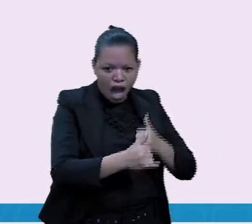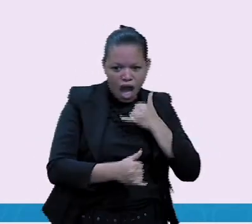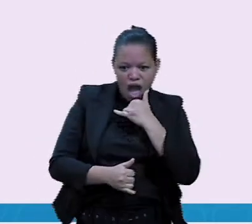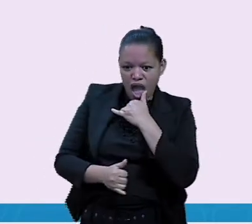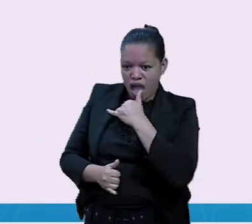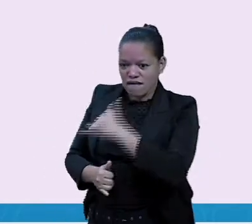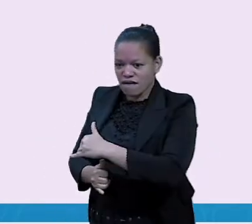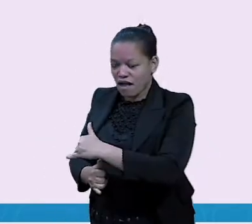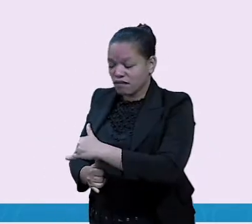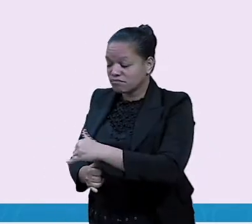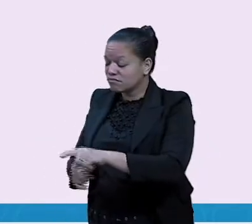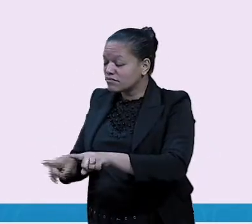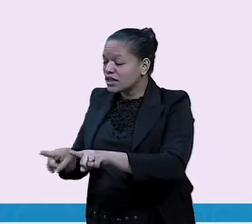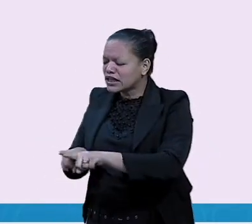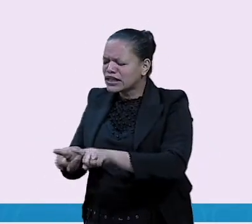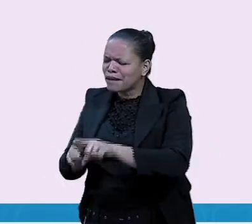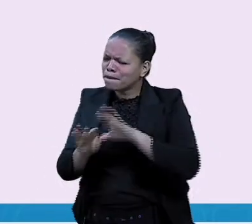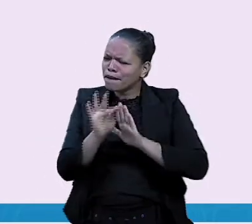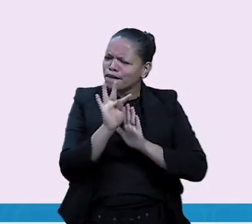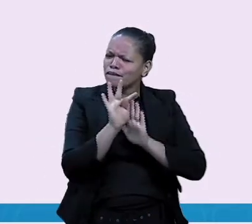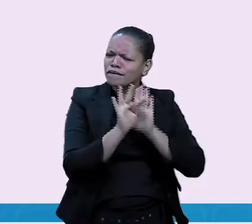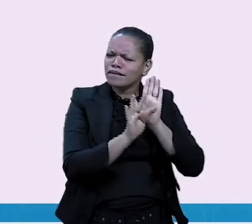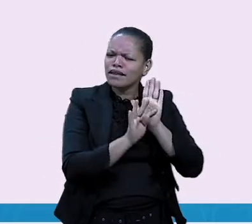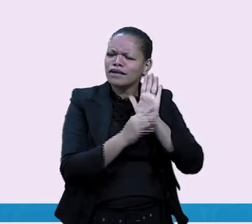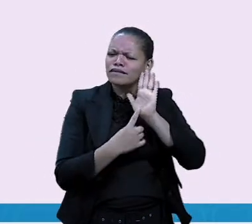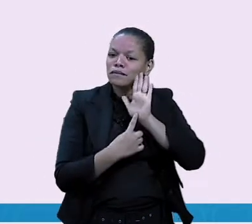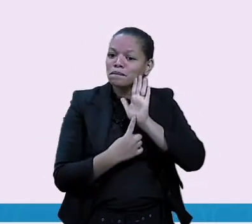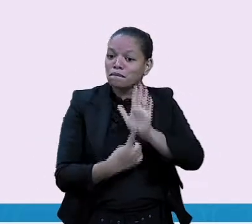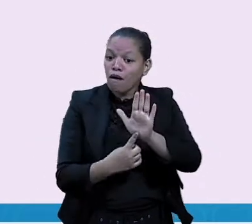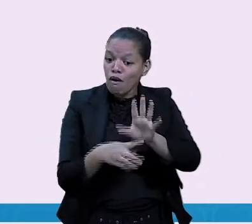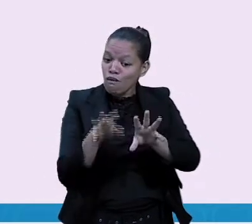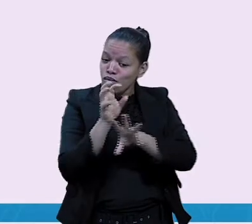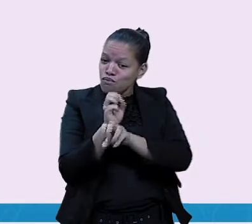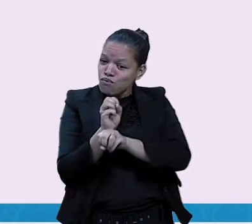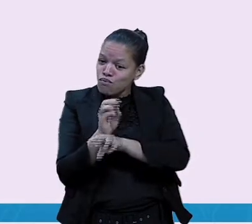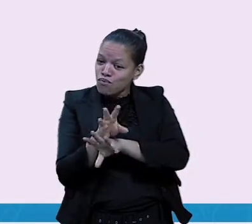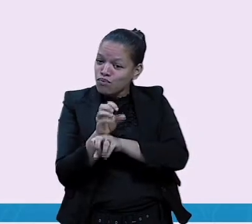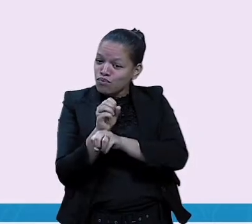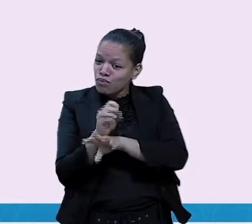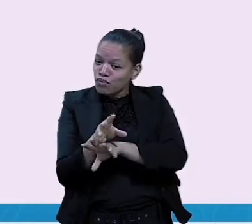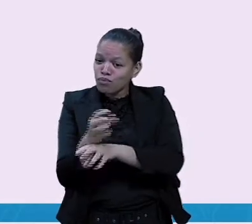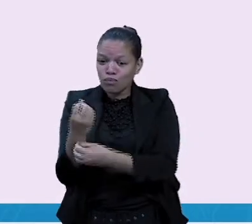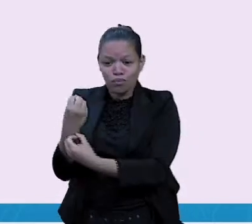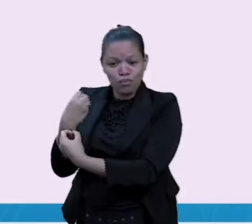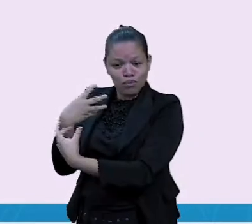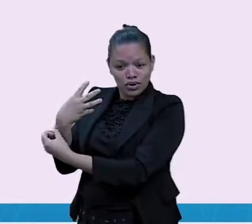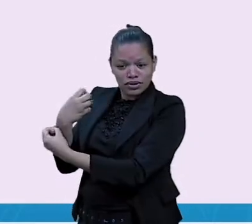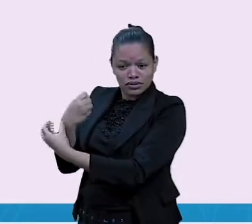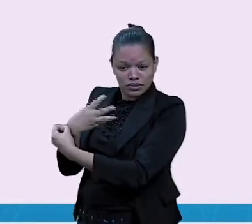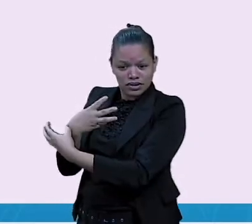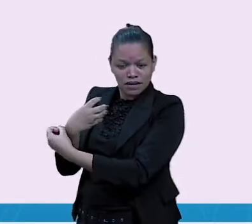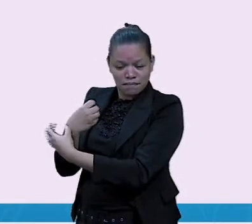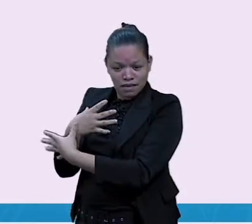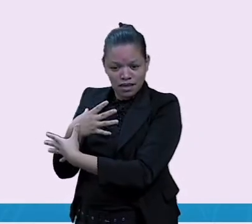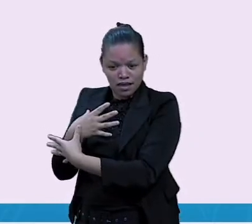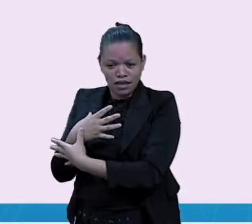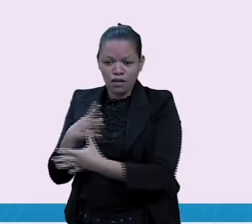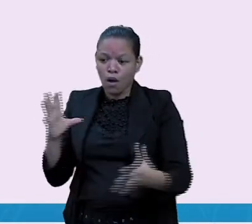um ensinamento. Ah, lembra que eu falei lá das fábulas quando começaram a ser escritas, né?